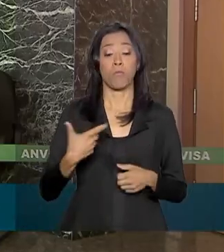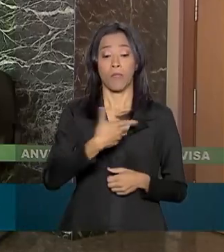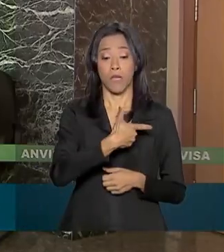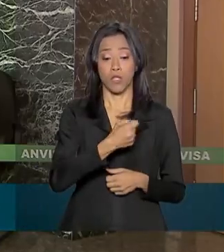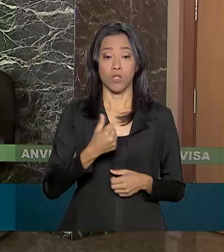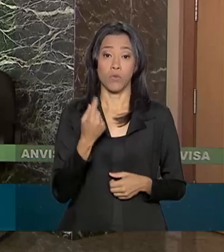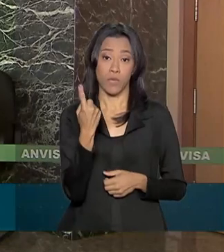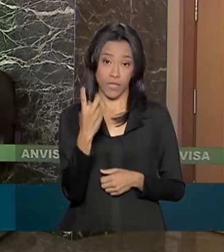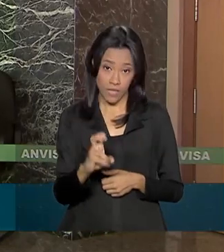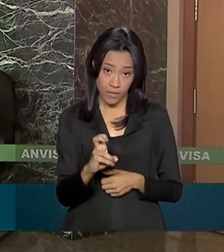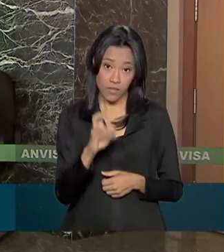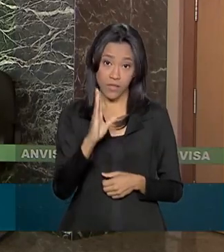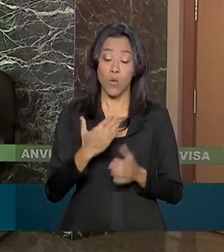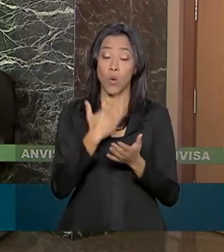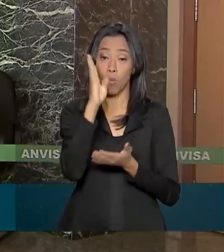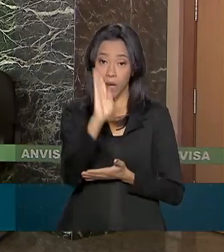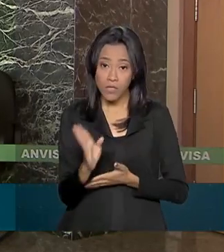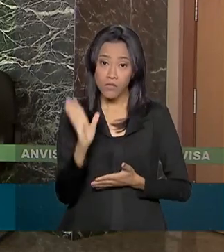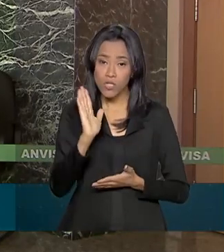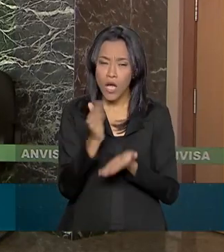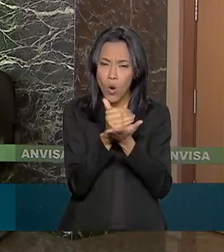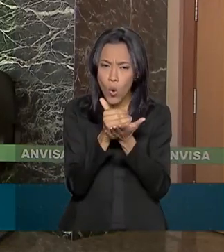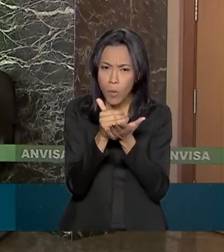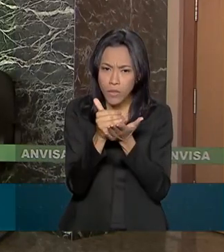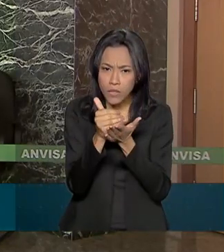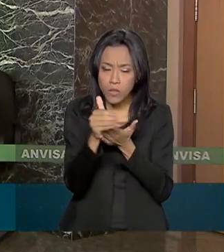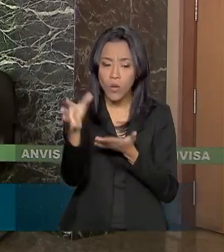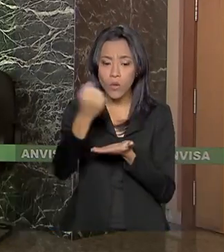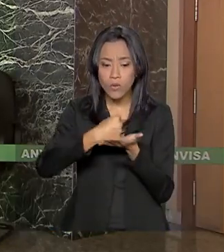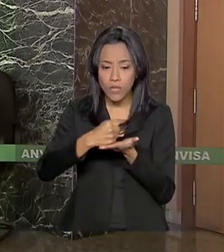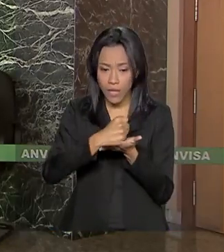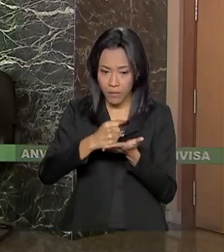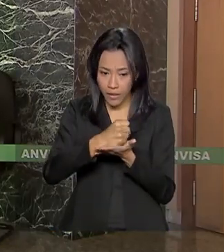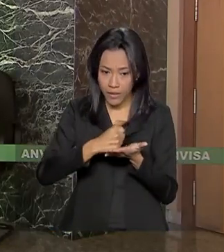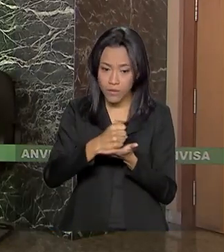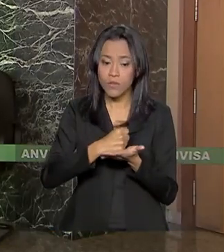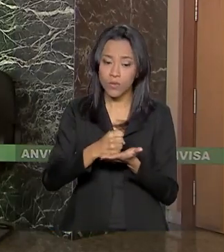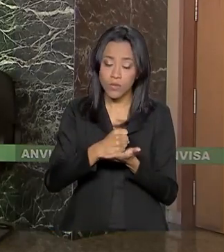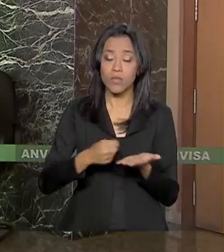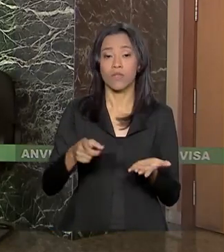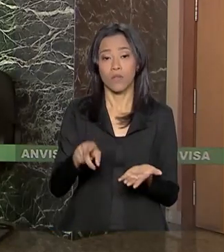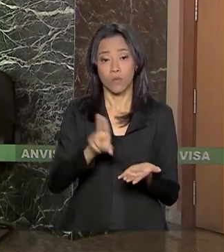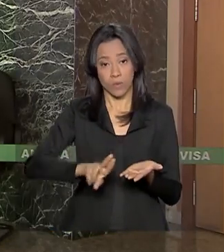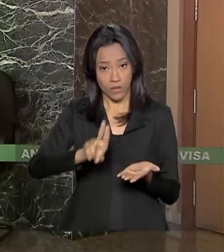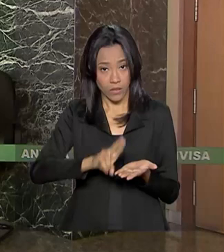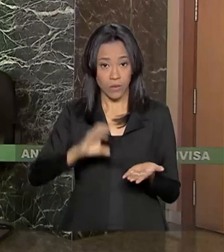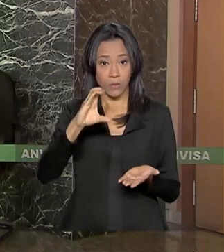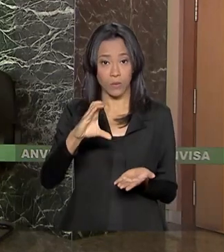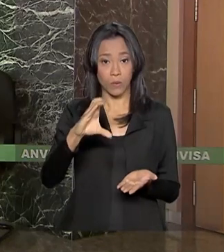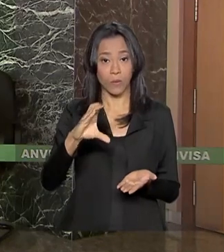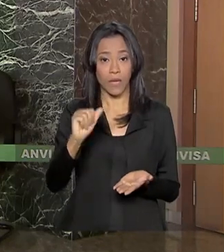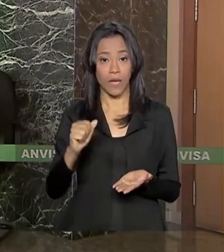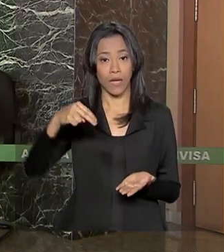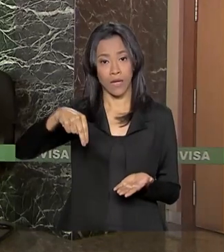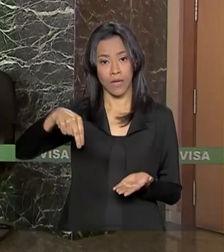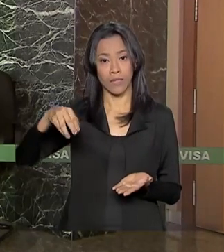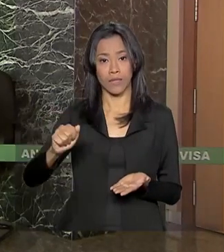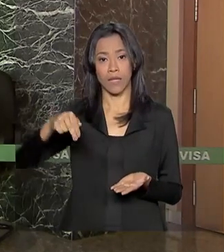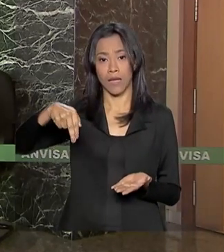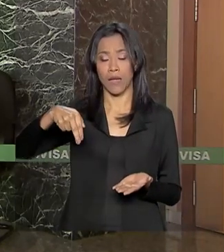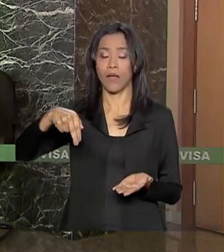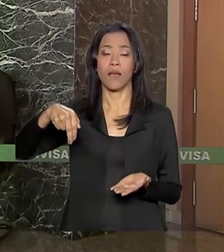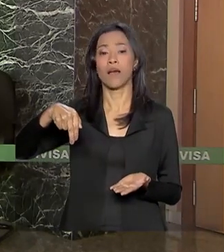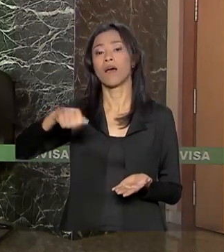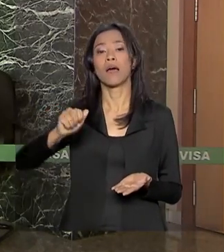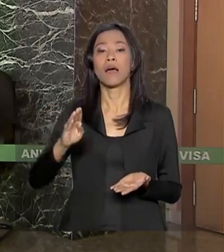o Brasil autorizou a importação dos primeiros medicamentos à base de cannabis. Desde então, segundo dados da Anvisa, já foram